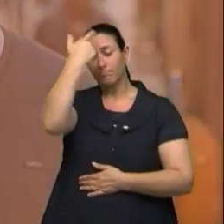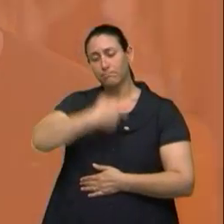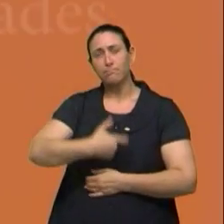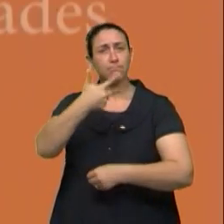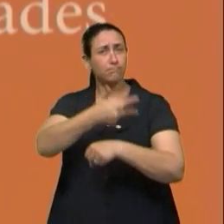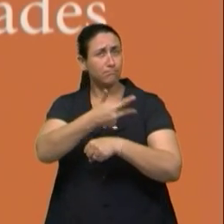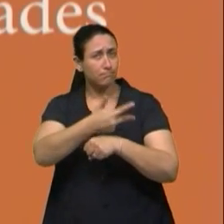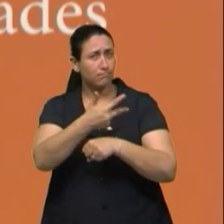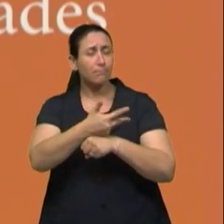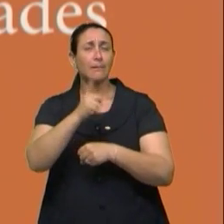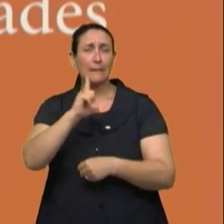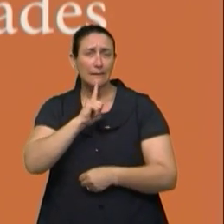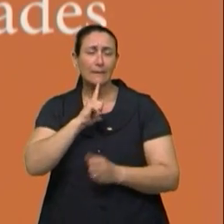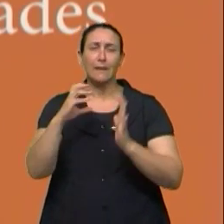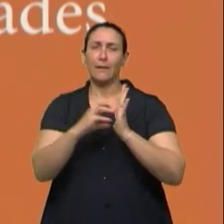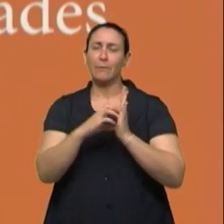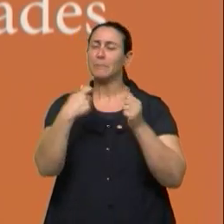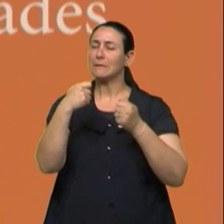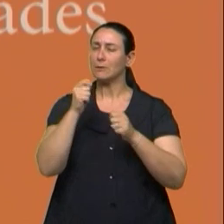precisam superar.